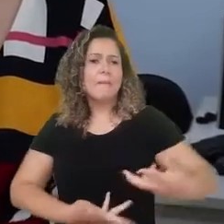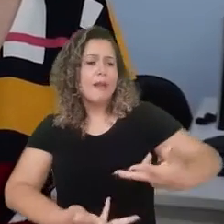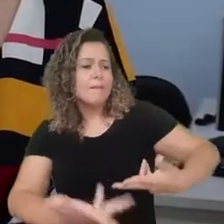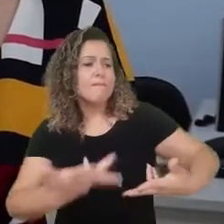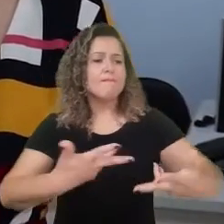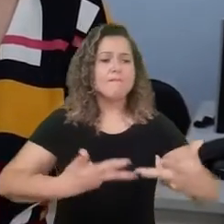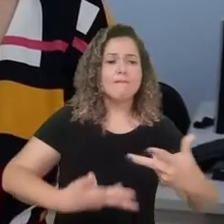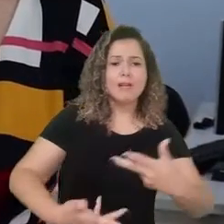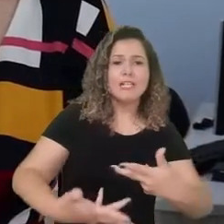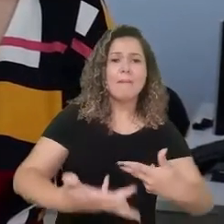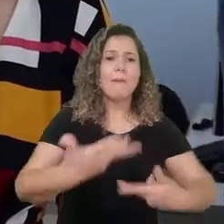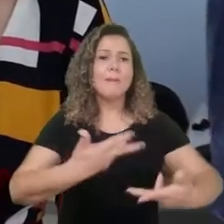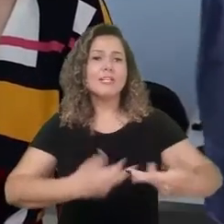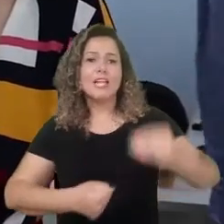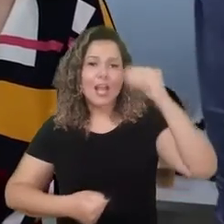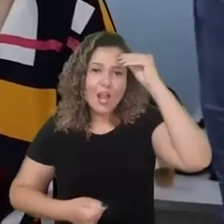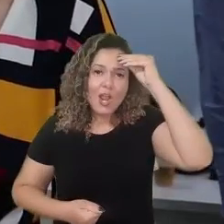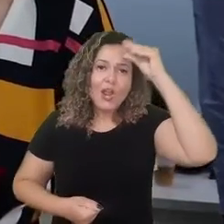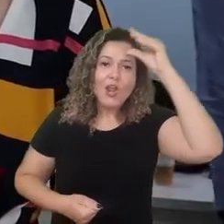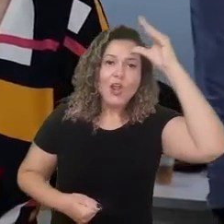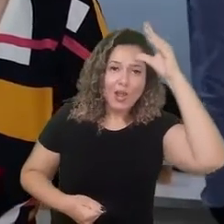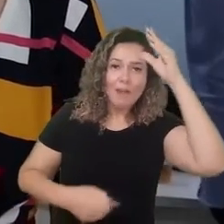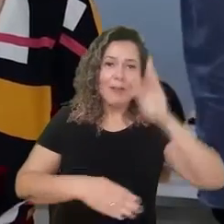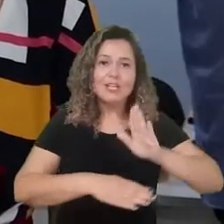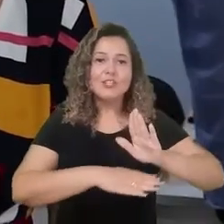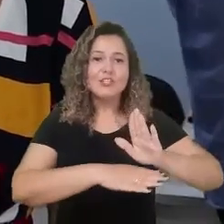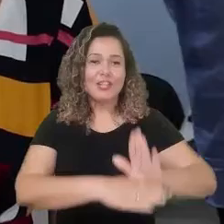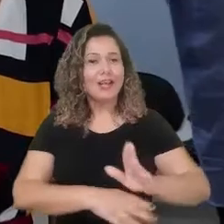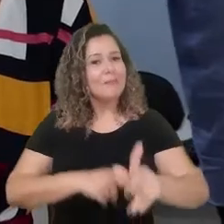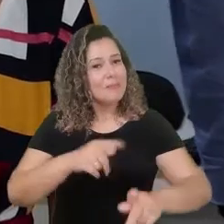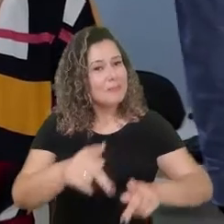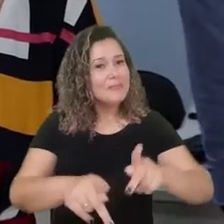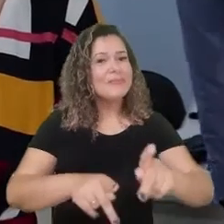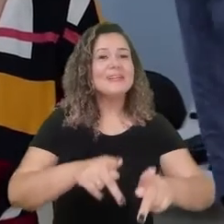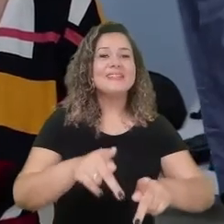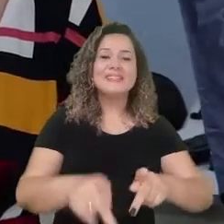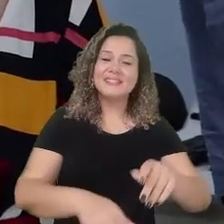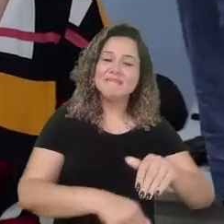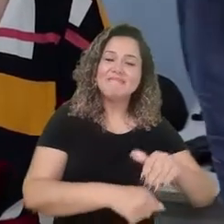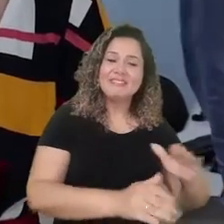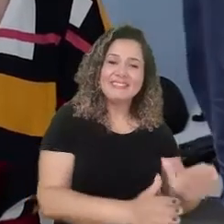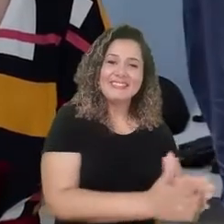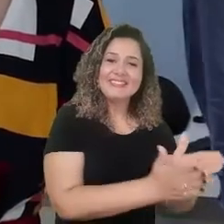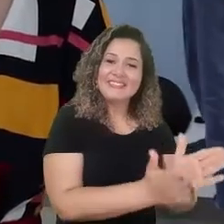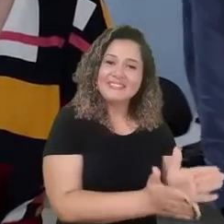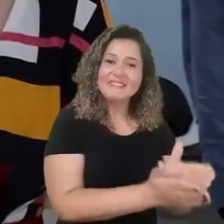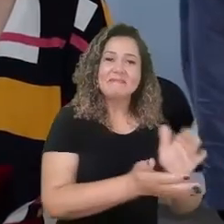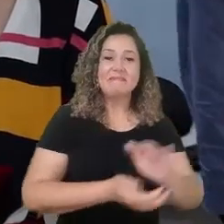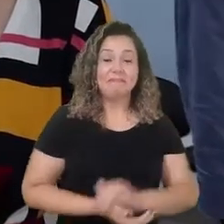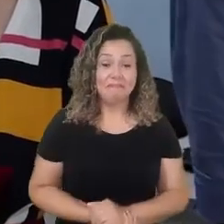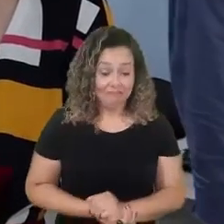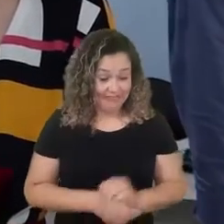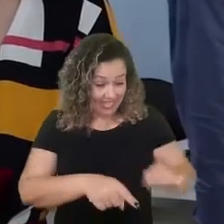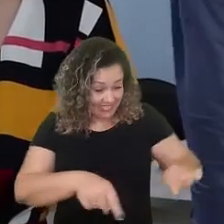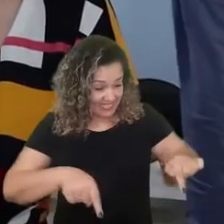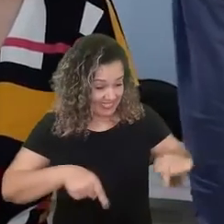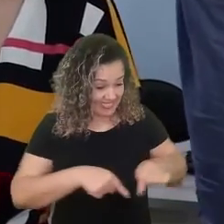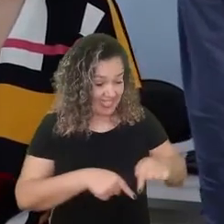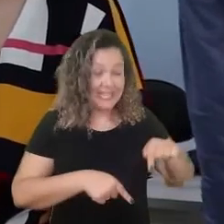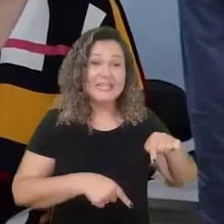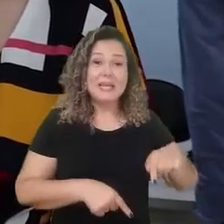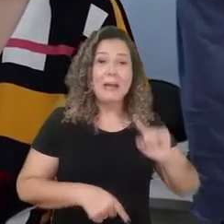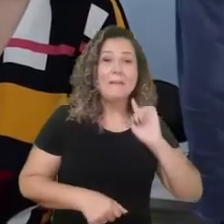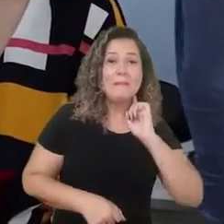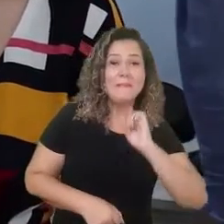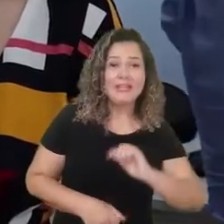e viemos através dessa oportunidade transmitir um pouco de conhecimento que adquirimos em sala de aula para repassar e ajudar a população mais carente e os